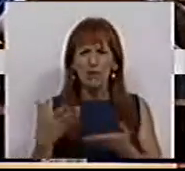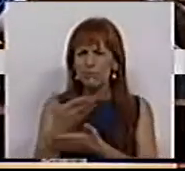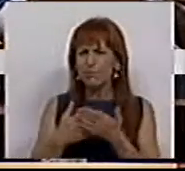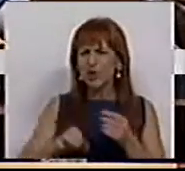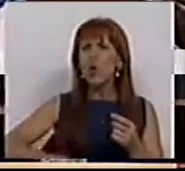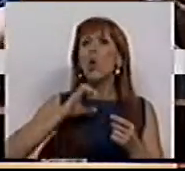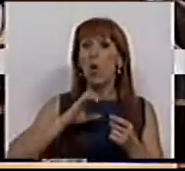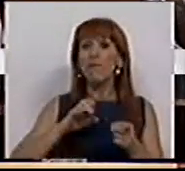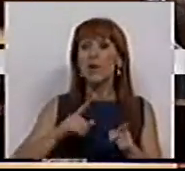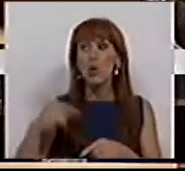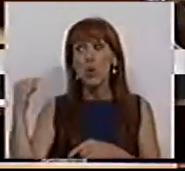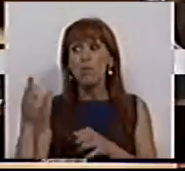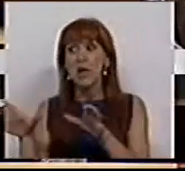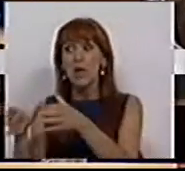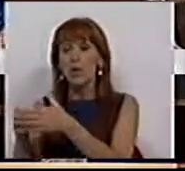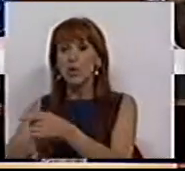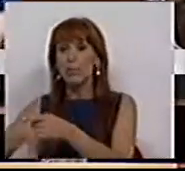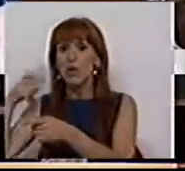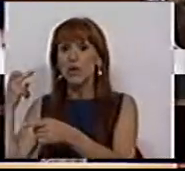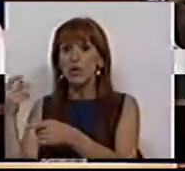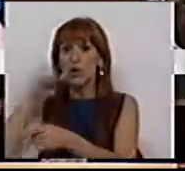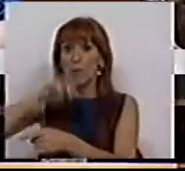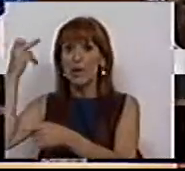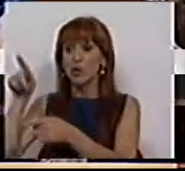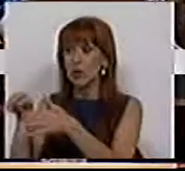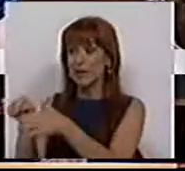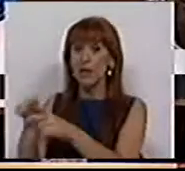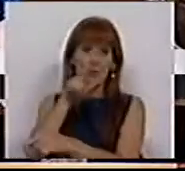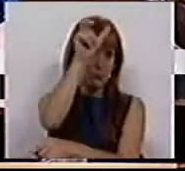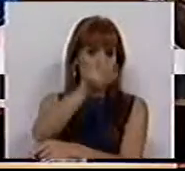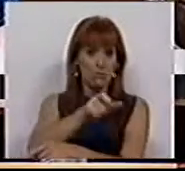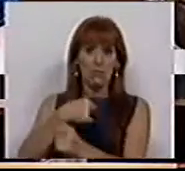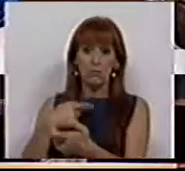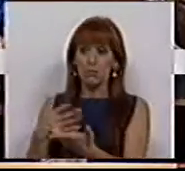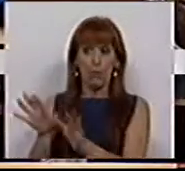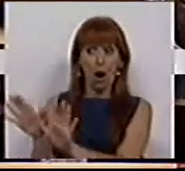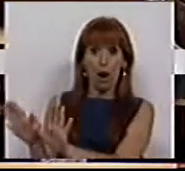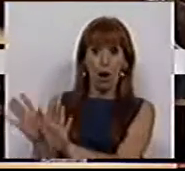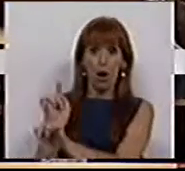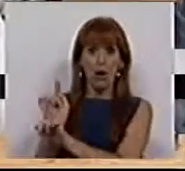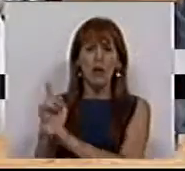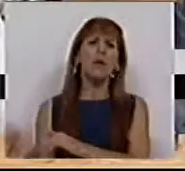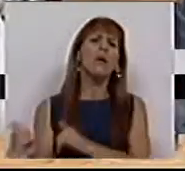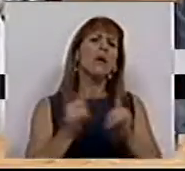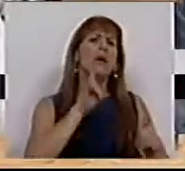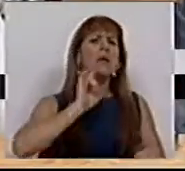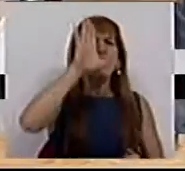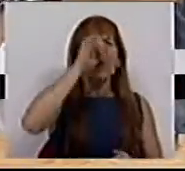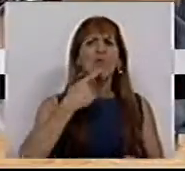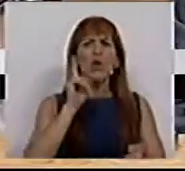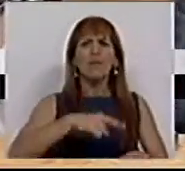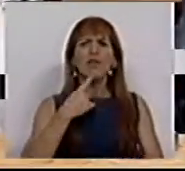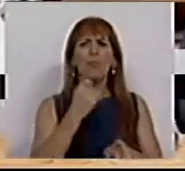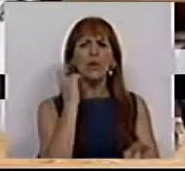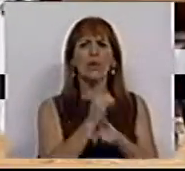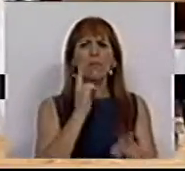relação de confiança, pelo menos com as pensões milionárias, nas quais vossas excelências não vão tocar. E, por outro lado, Sra. Ministra, voltamos à